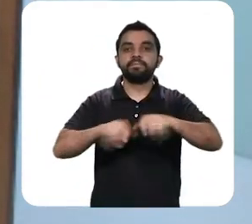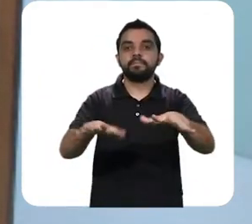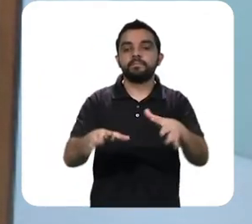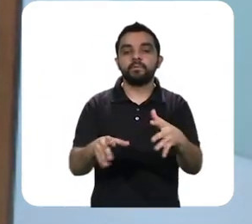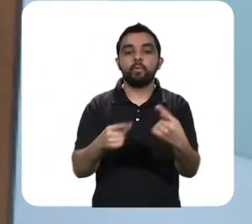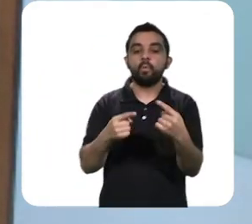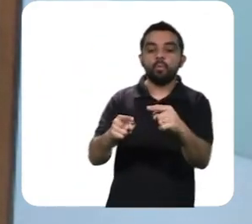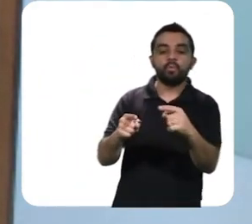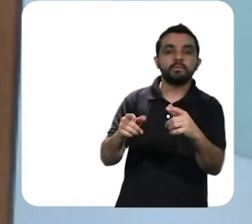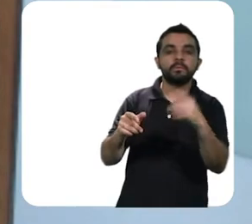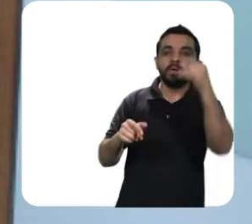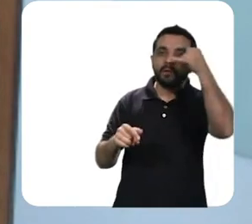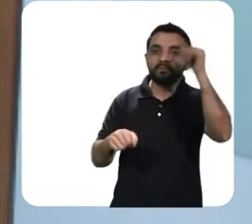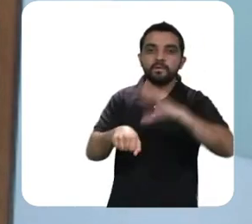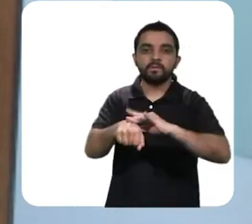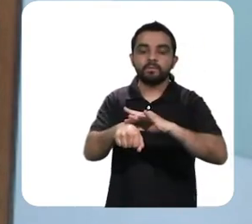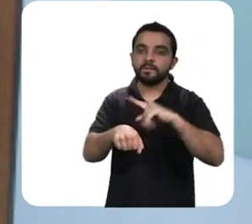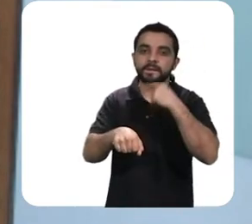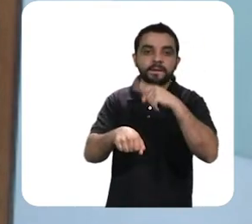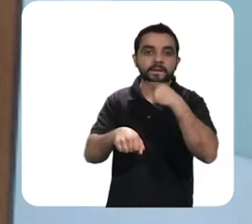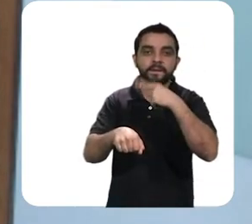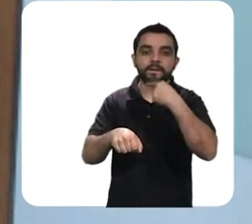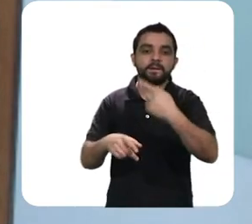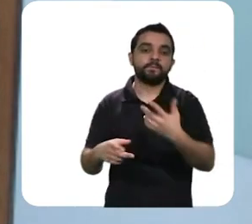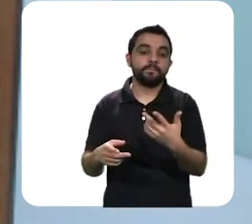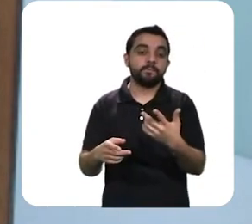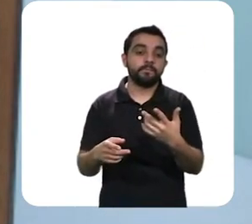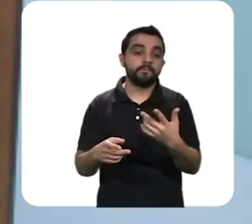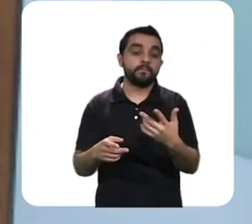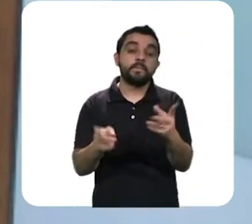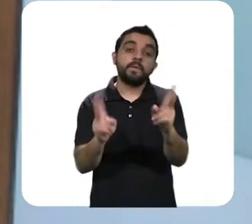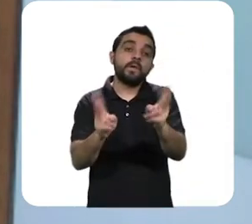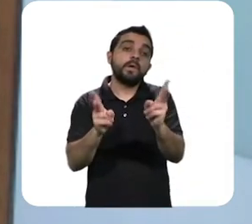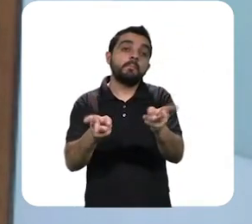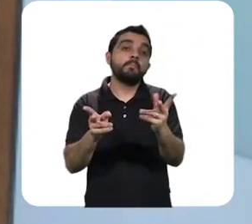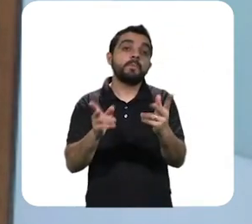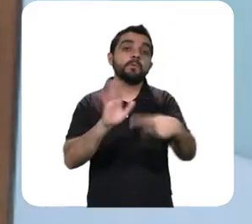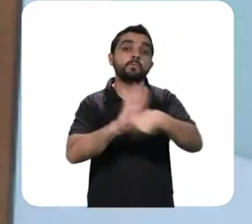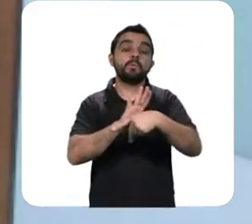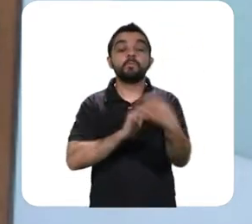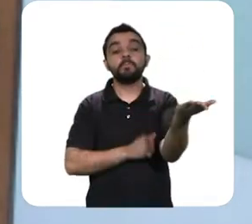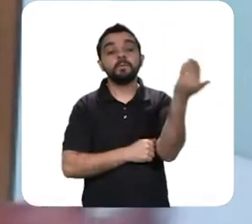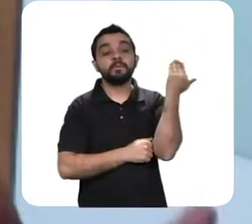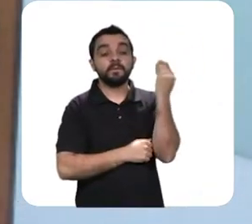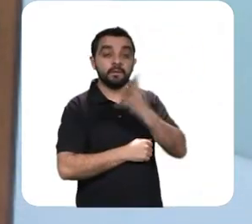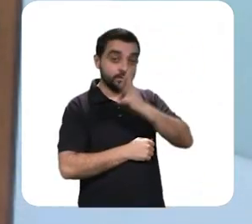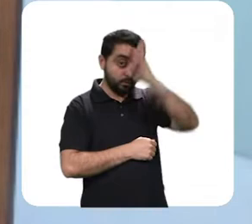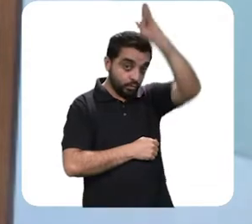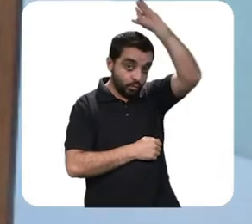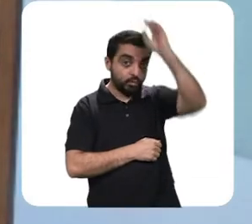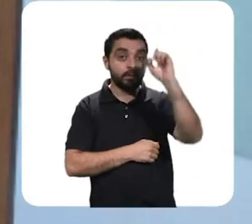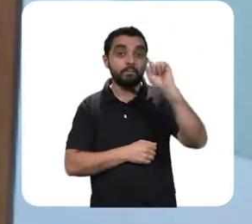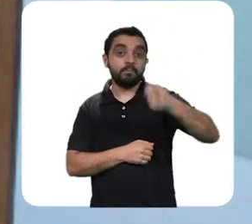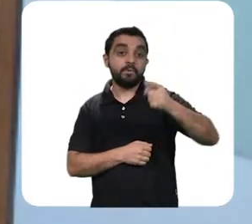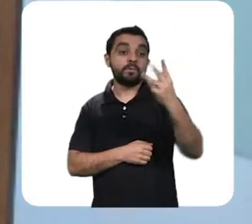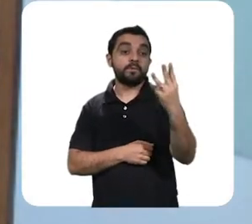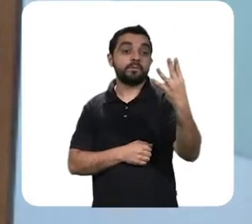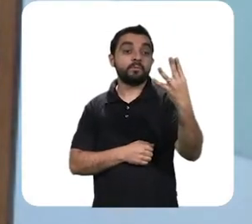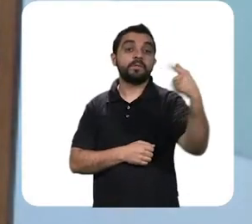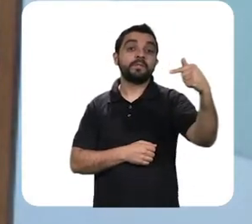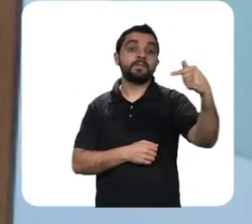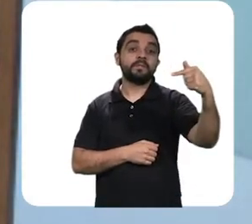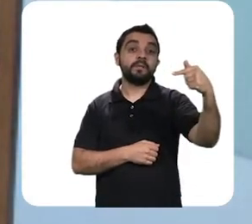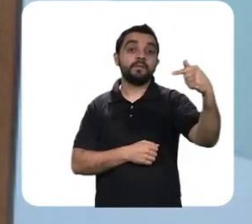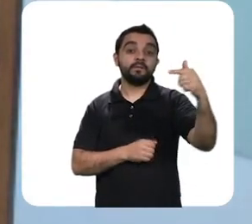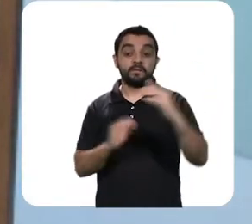tanto que hoje que são as mesmas medidas adotadas em Roma em 1347 para isolar